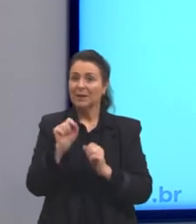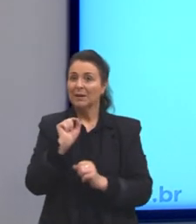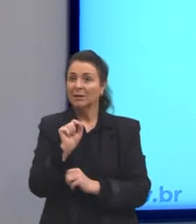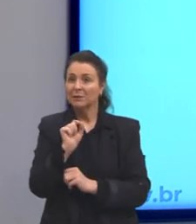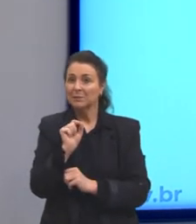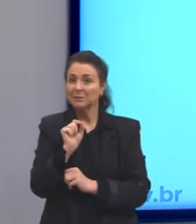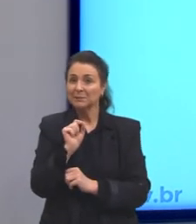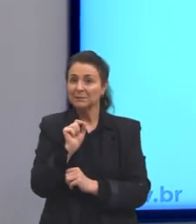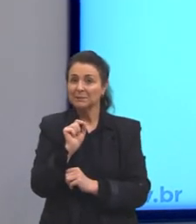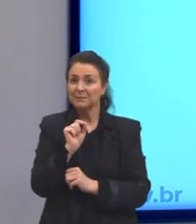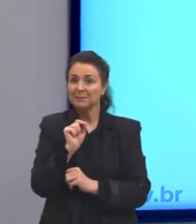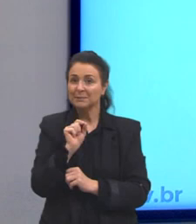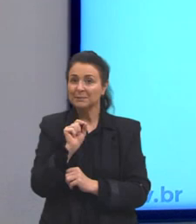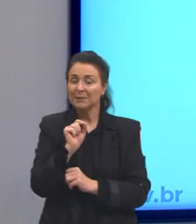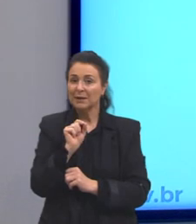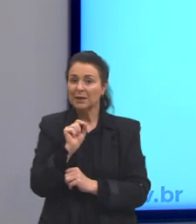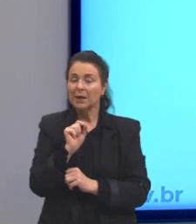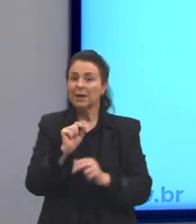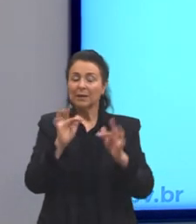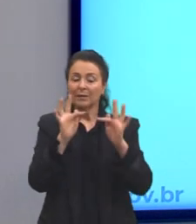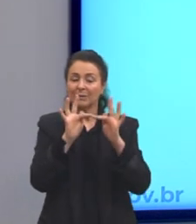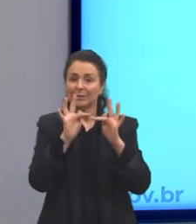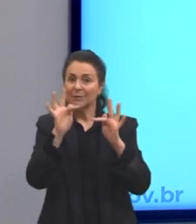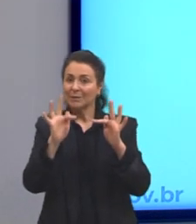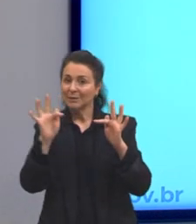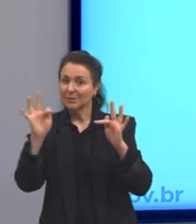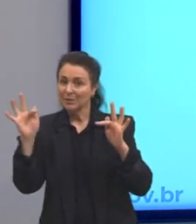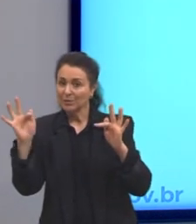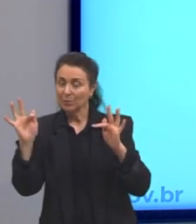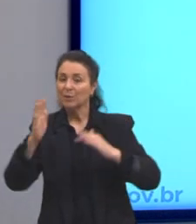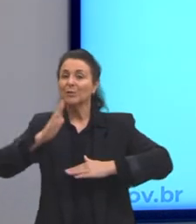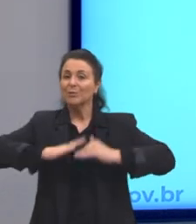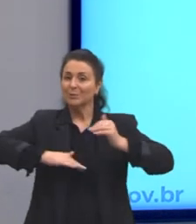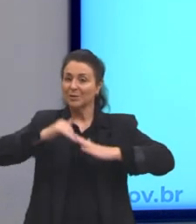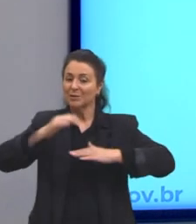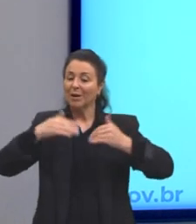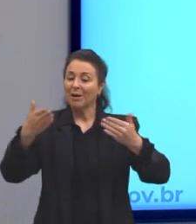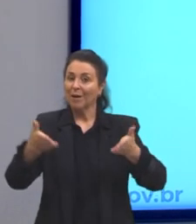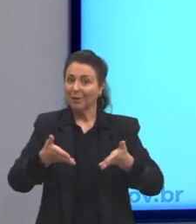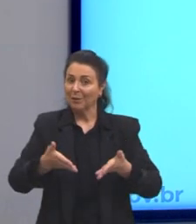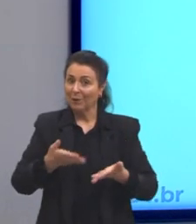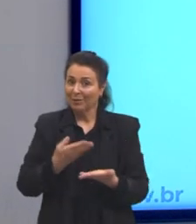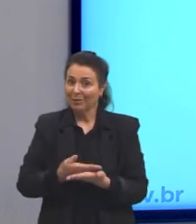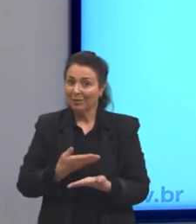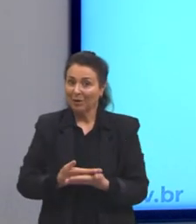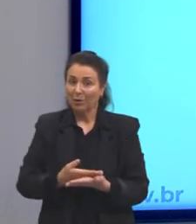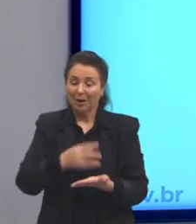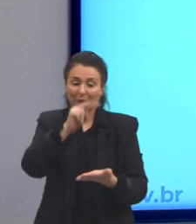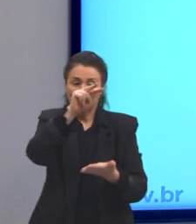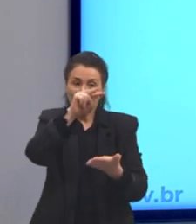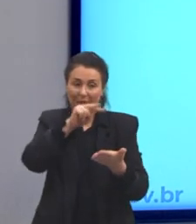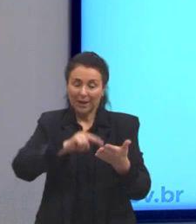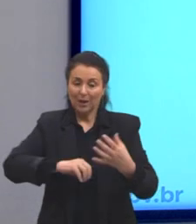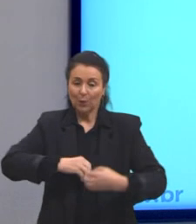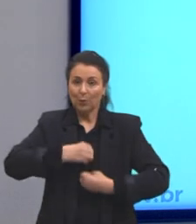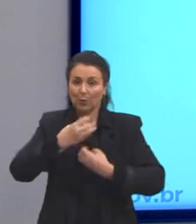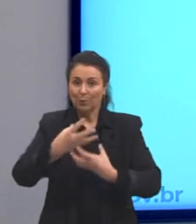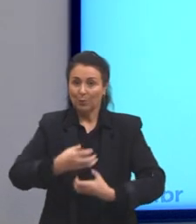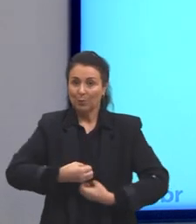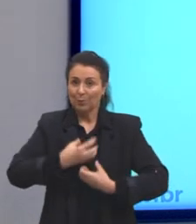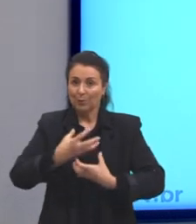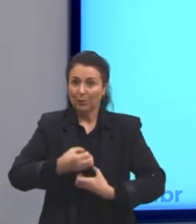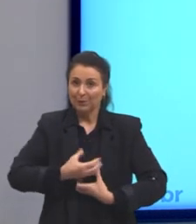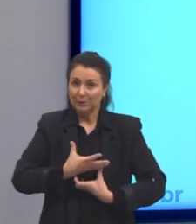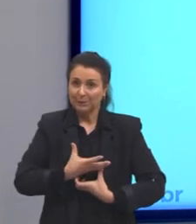o arcadismo. E nós vamos praticá-lo agora nesse momento. Leia o poema abaixo.